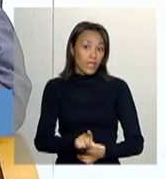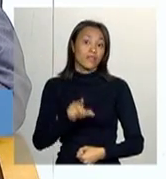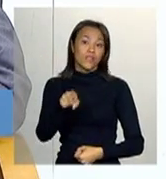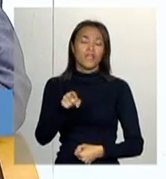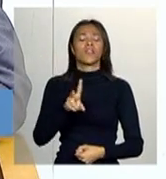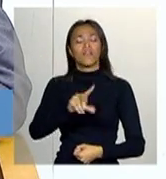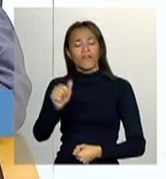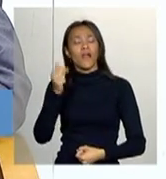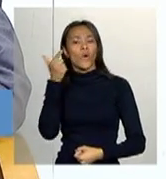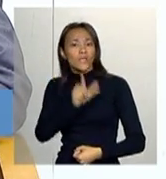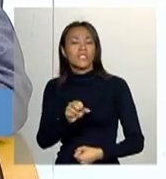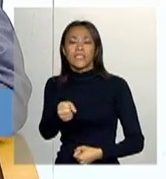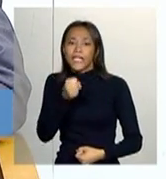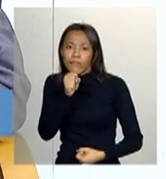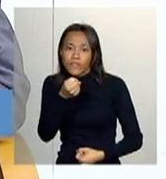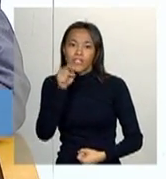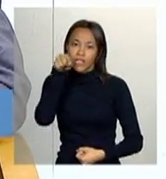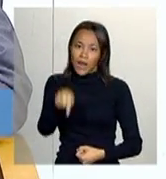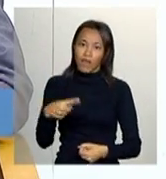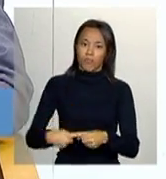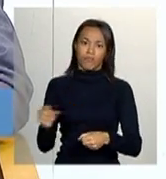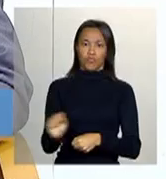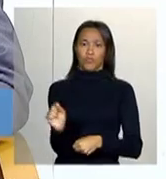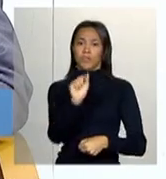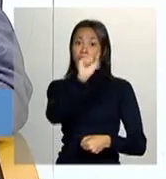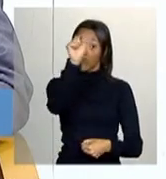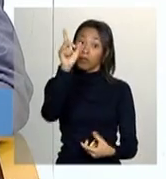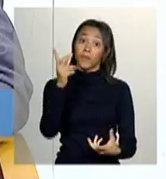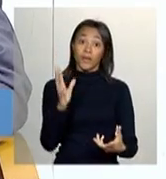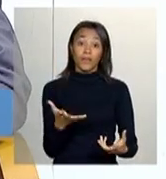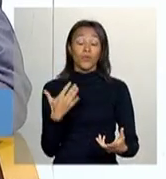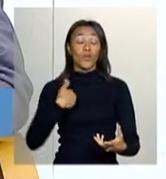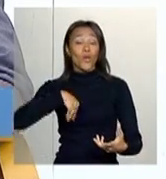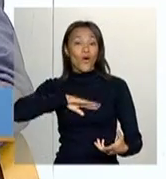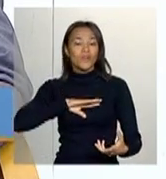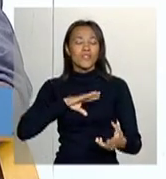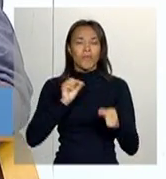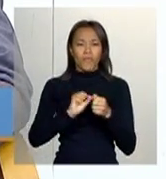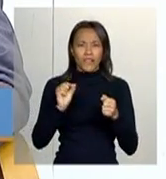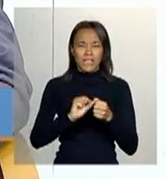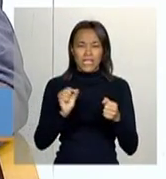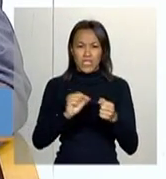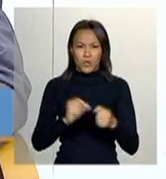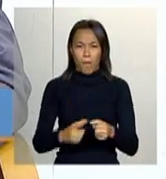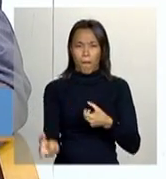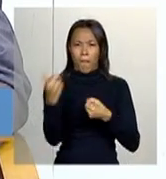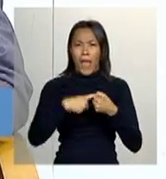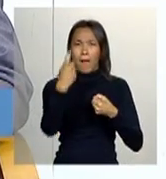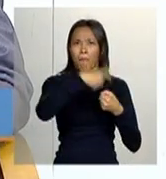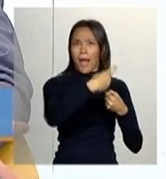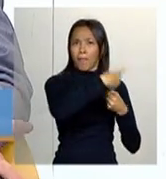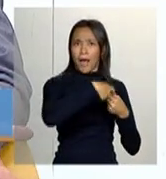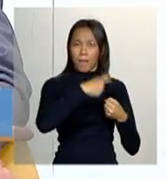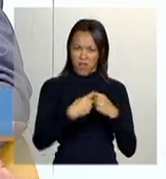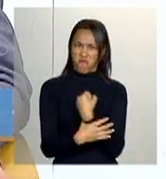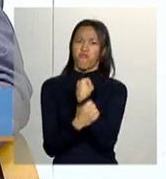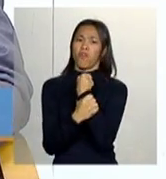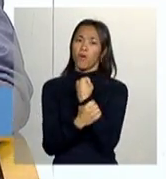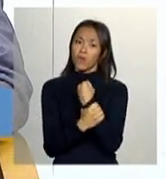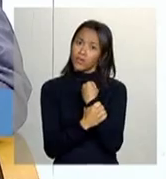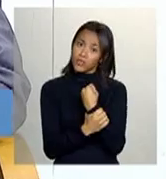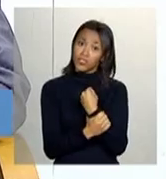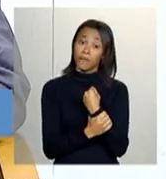entrevistas ocorrem. Então, nós estamos construindo aí, vamos dizer, uma rede cada vez mais consolidada de